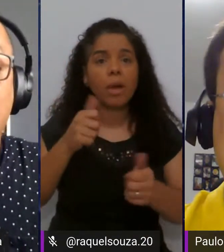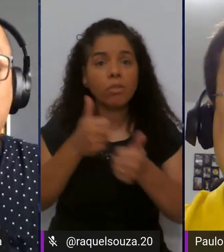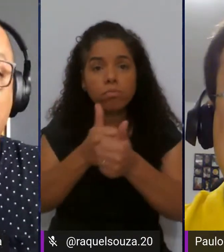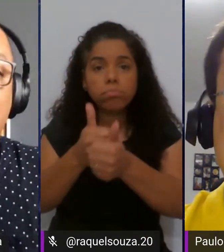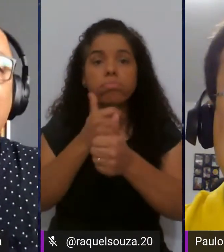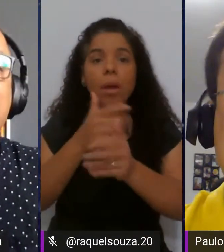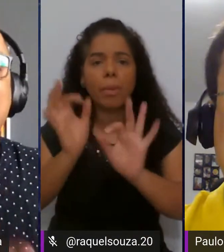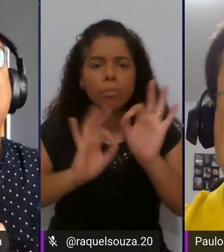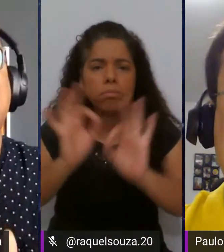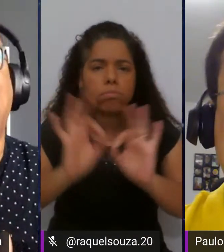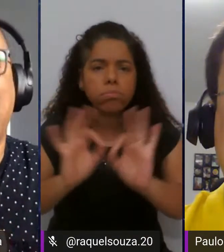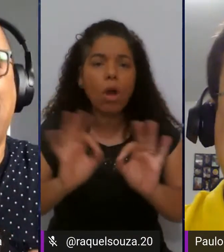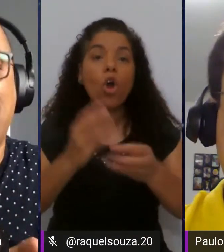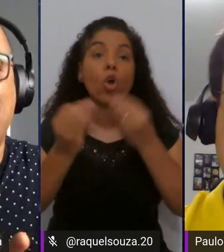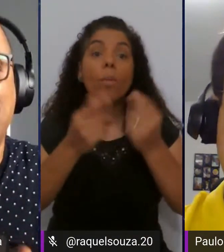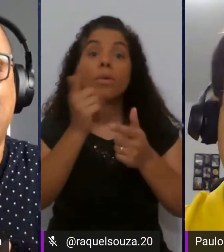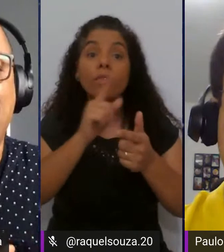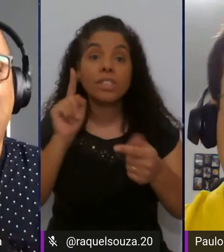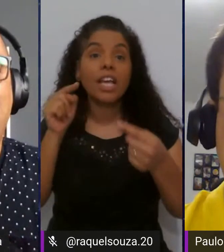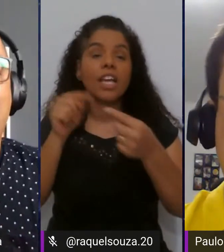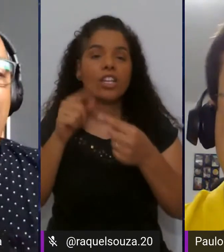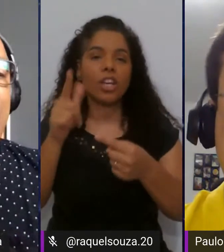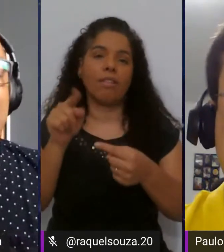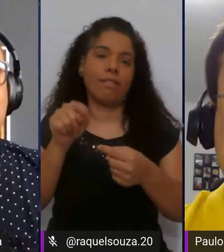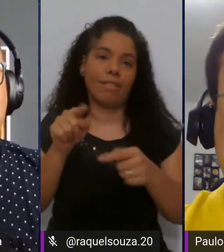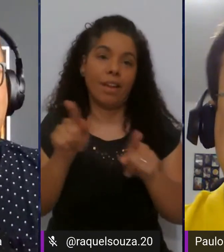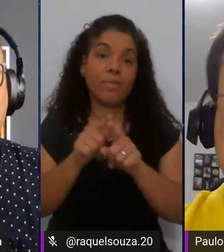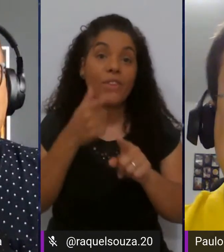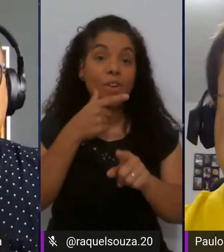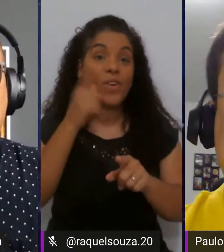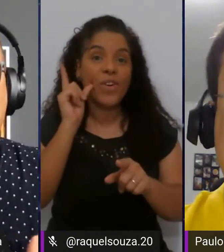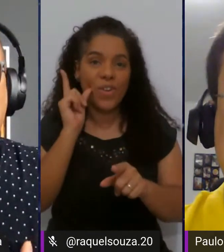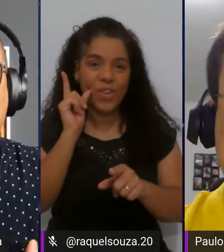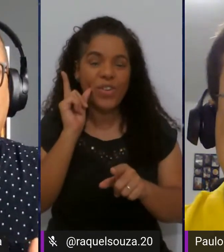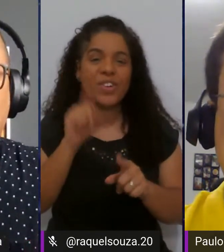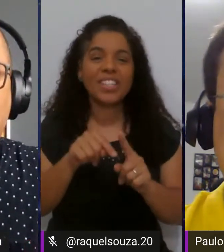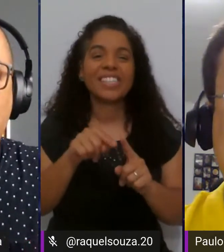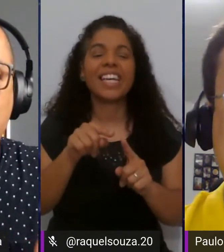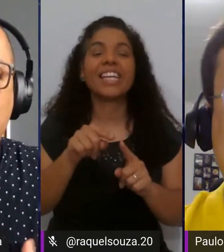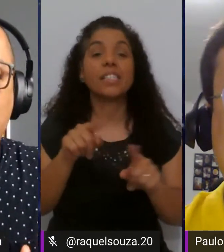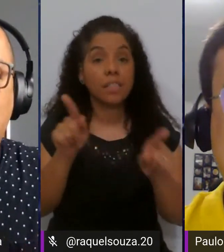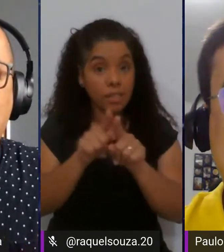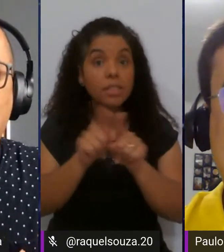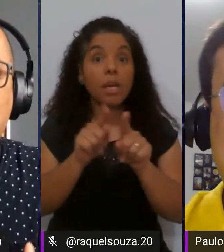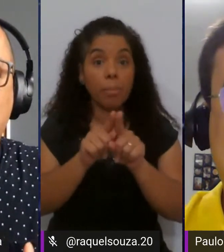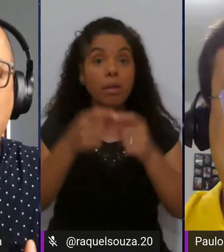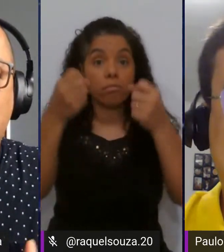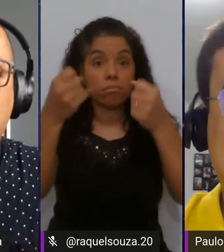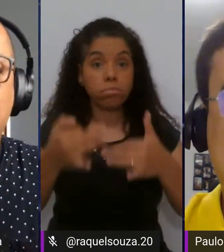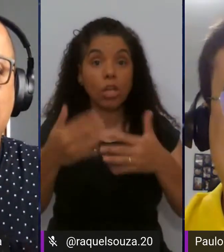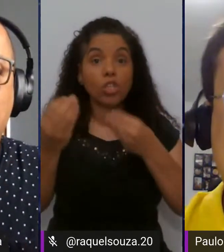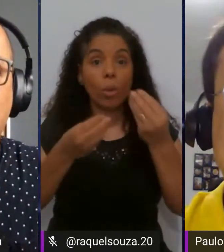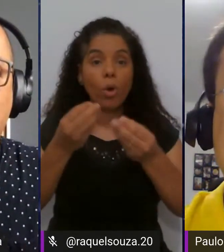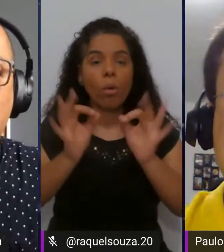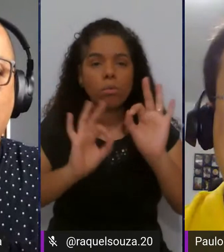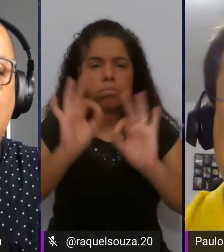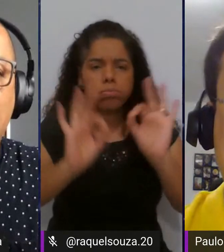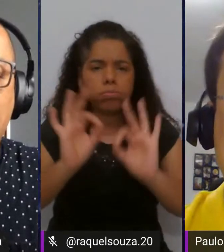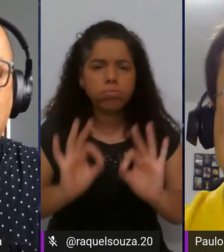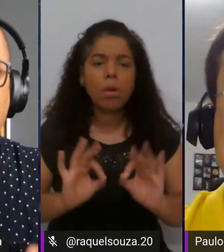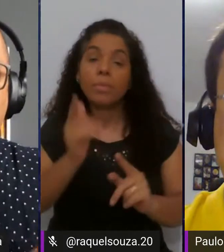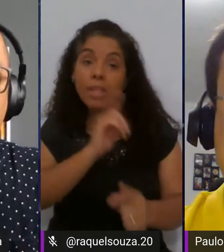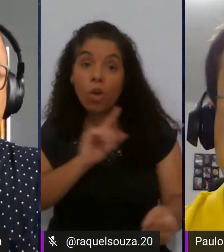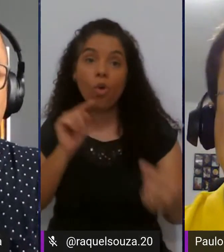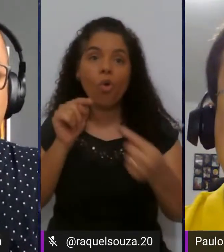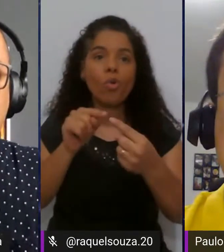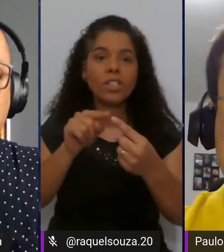estruturado de como você chegar lá. Ontem, no dia de ontem, a gente também falou sobre um caminho estruturado para chegar em algum lugar,